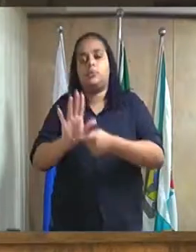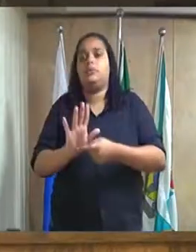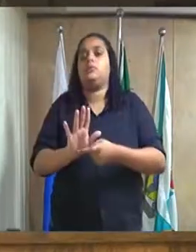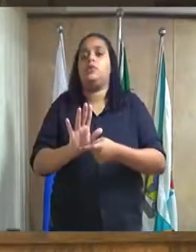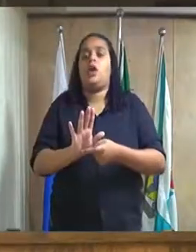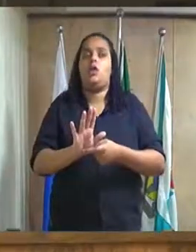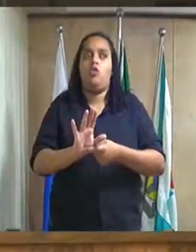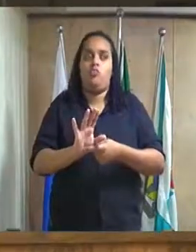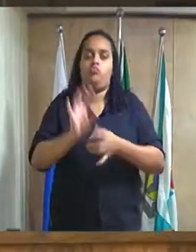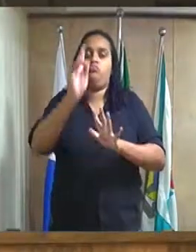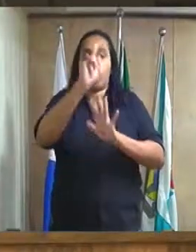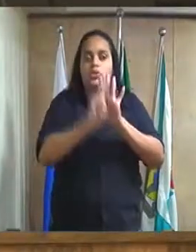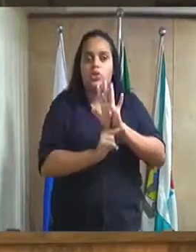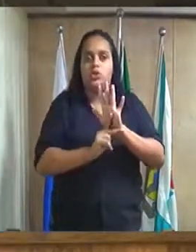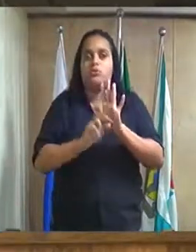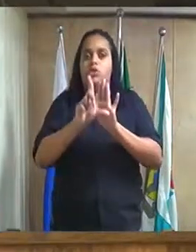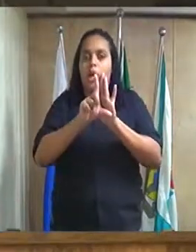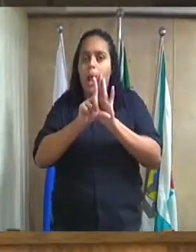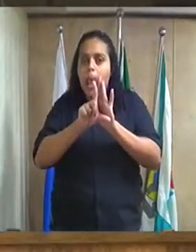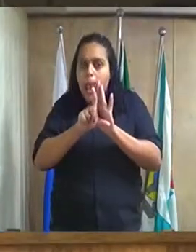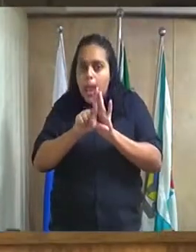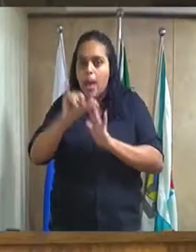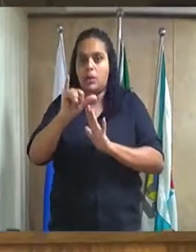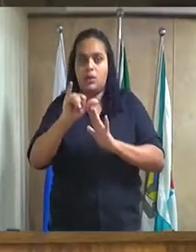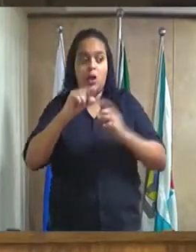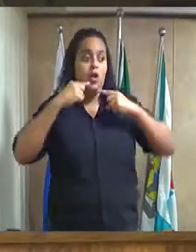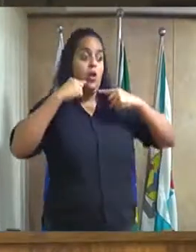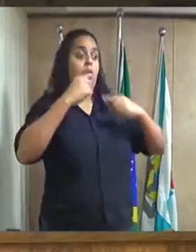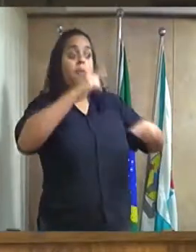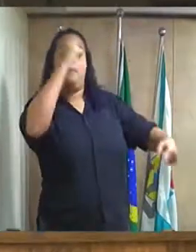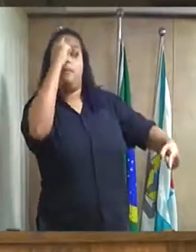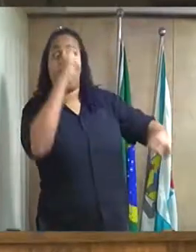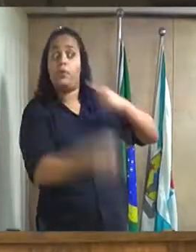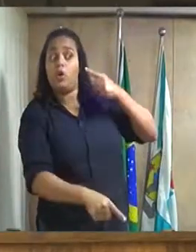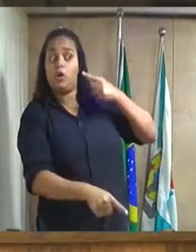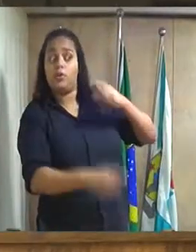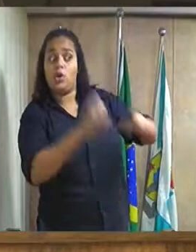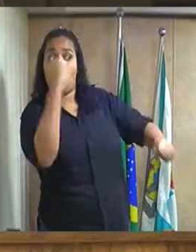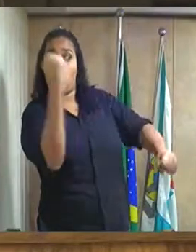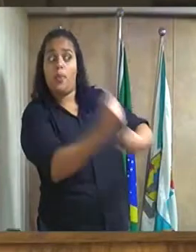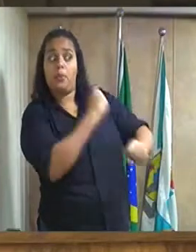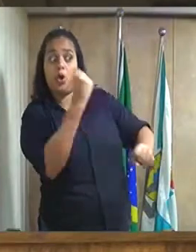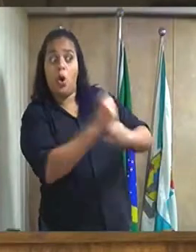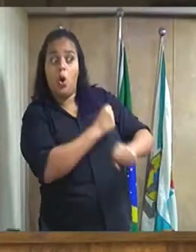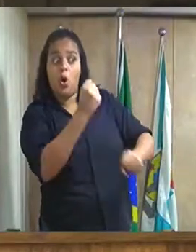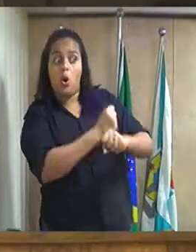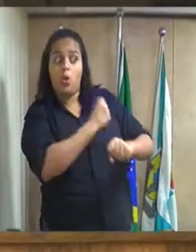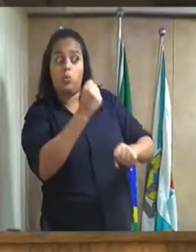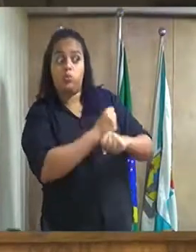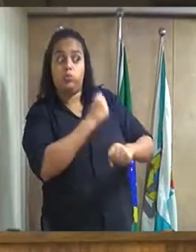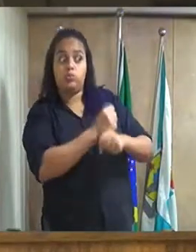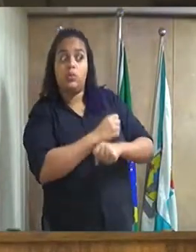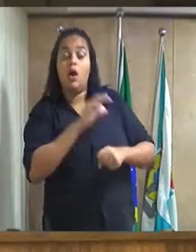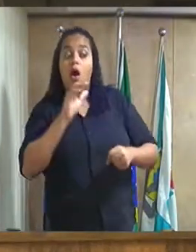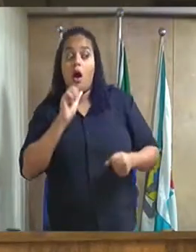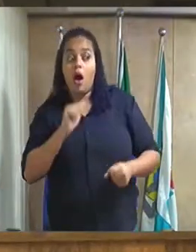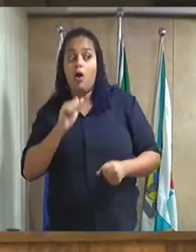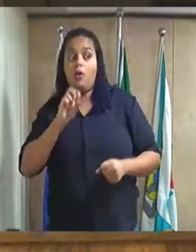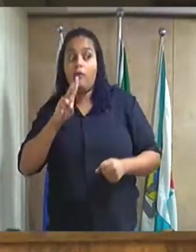lei proíbe a construção, concessão de alvará,